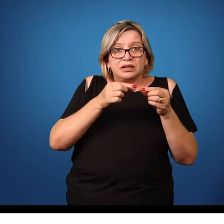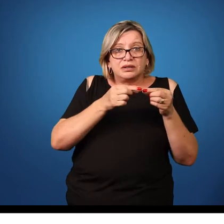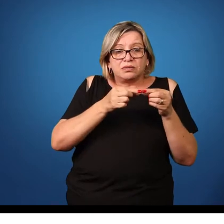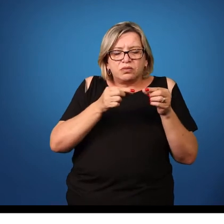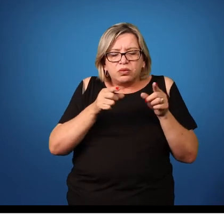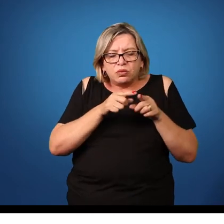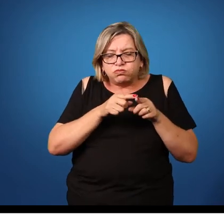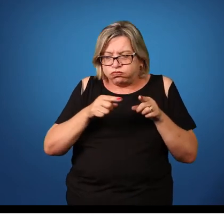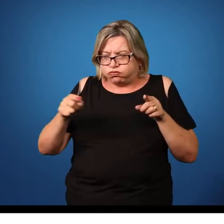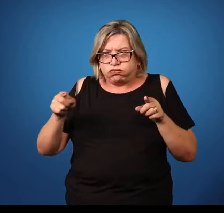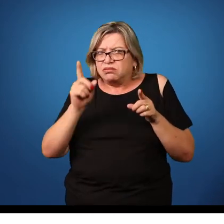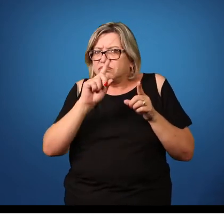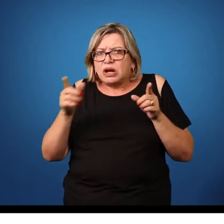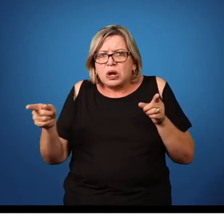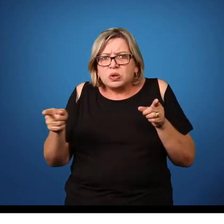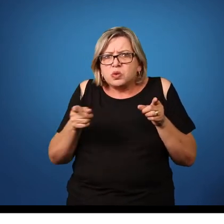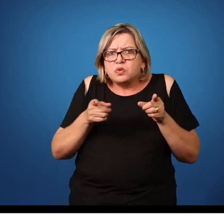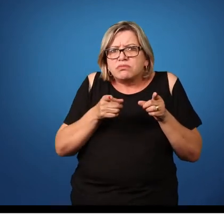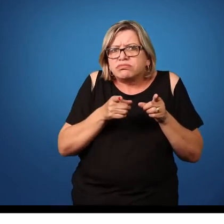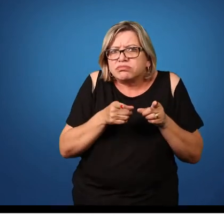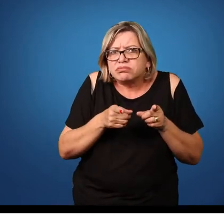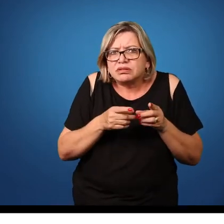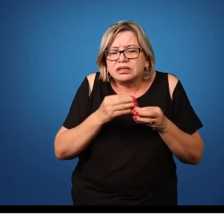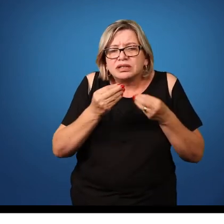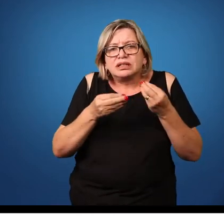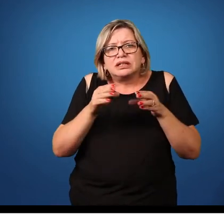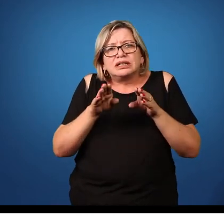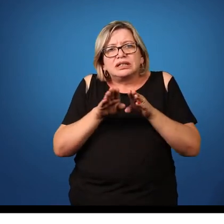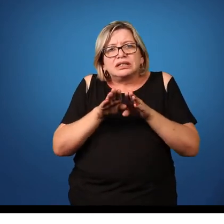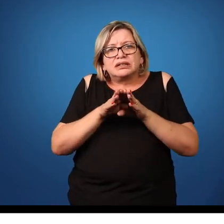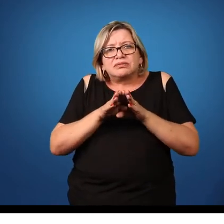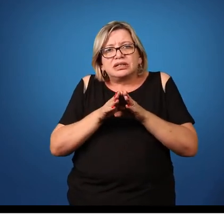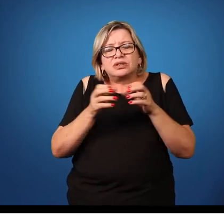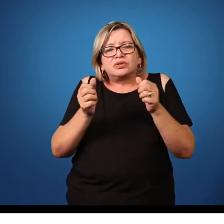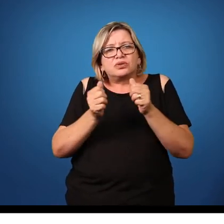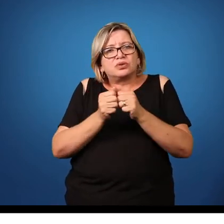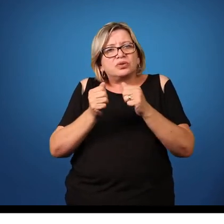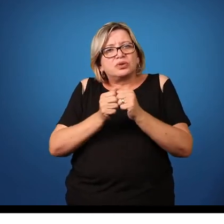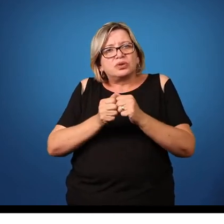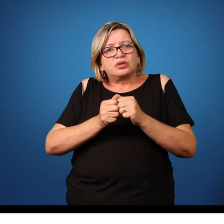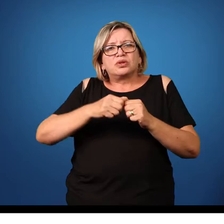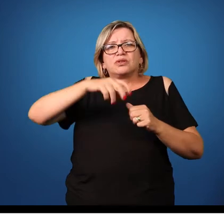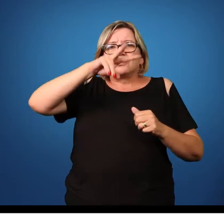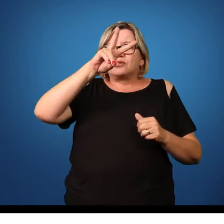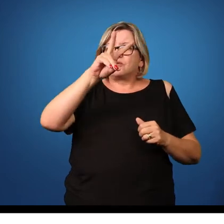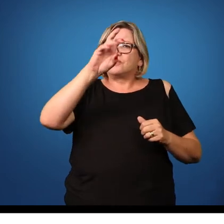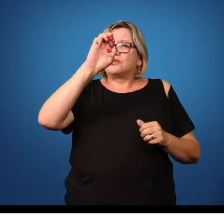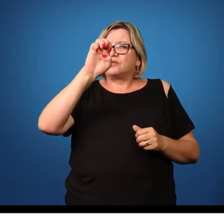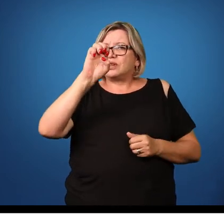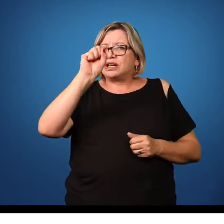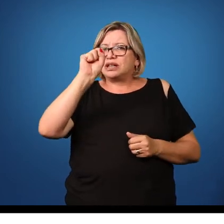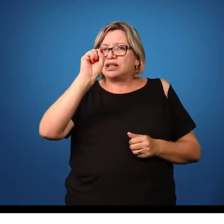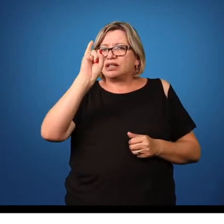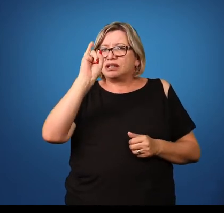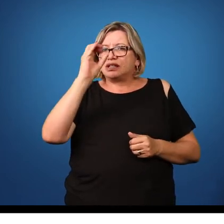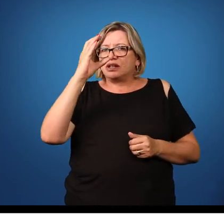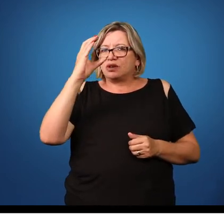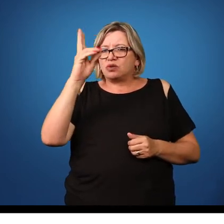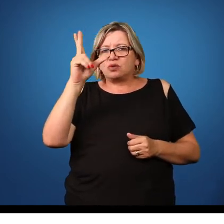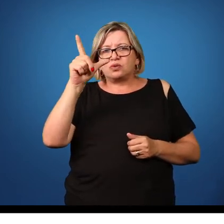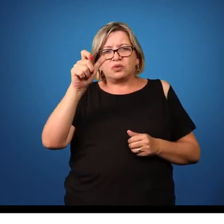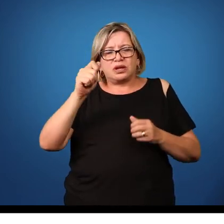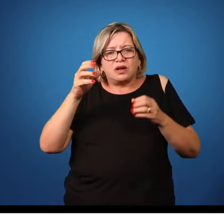não muito longo, um estróbilo pequeno, e ele está preso numa vesícula, uma vesícula translúcida que pode estar distribuída